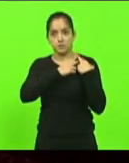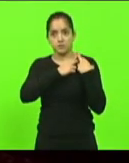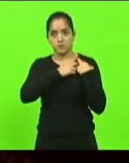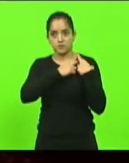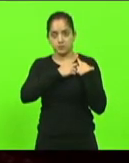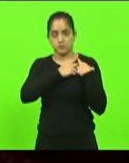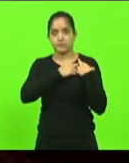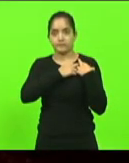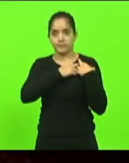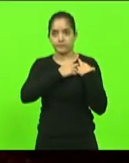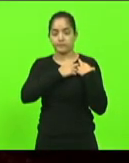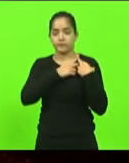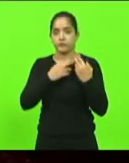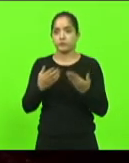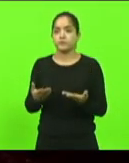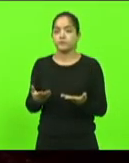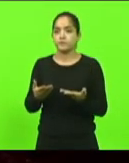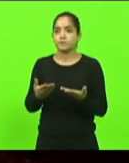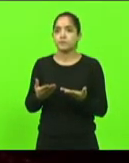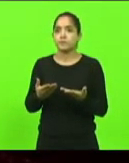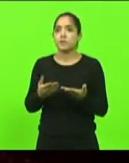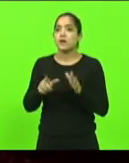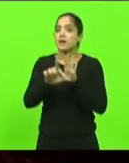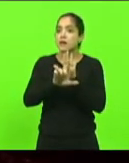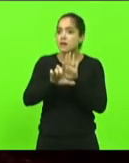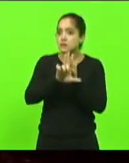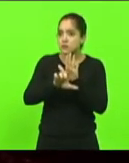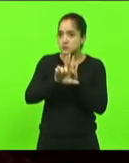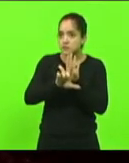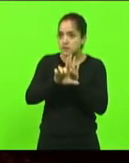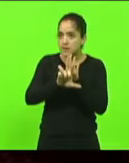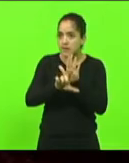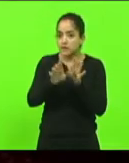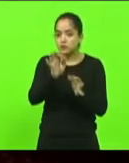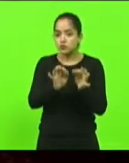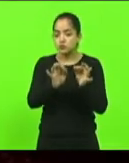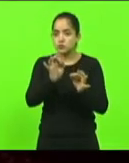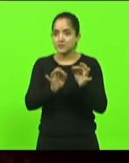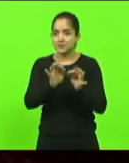Executivo legislar sobre regime jurídico da PM.